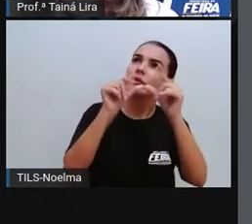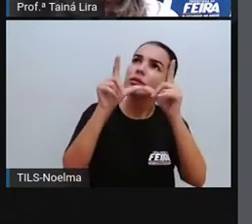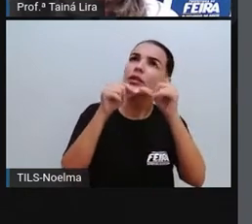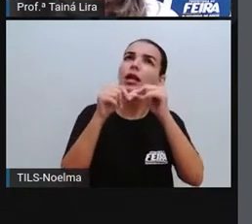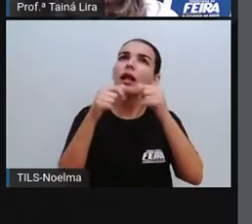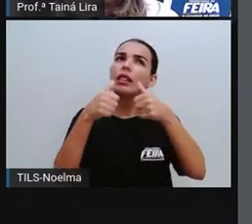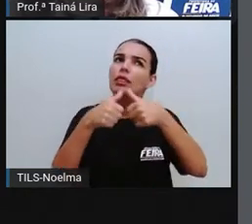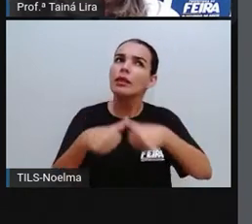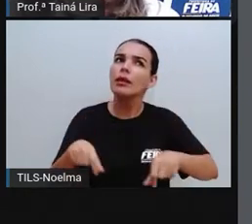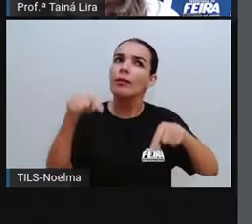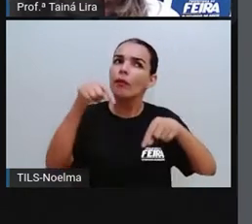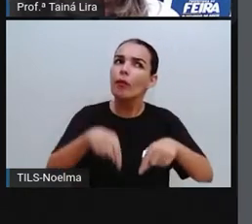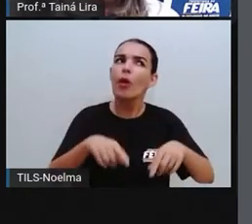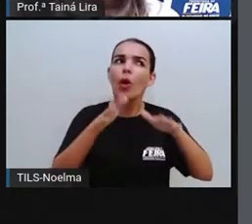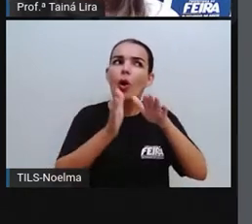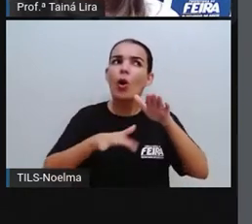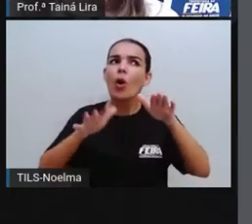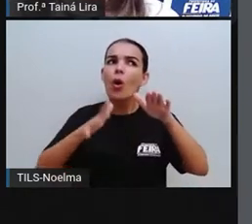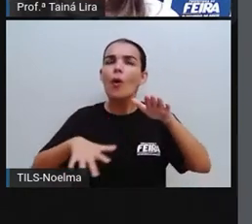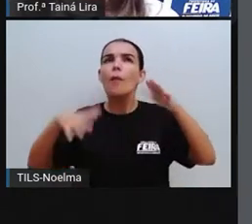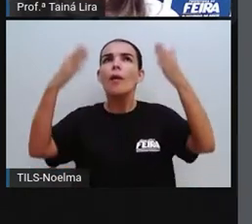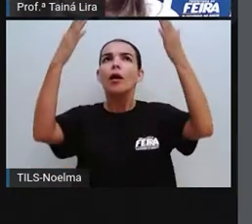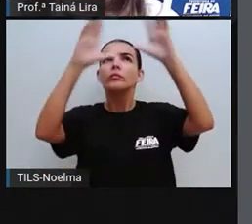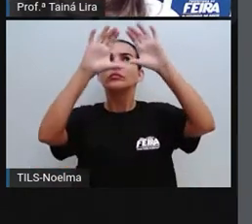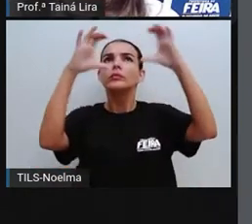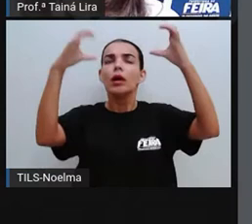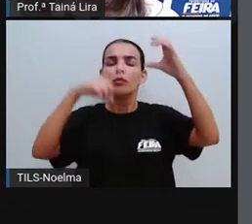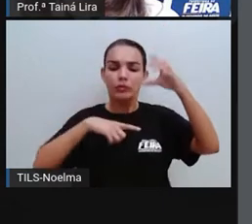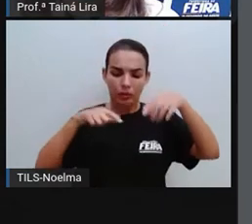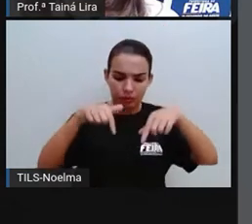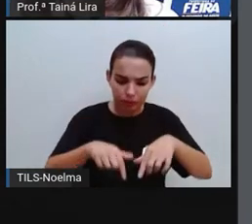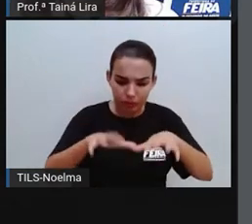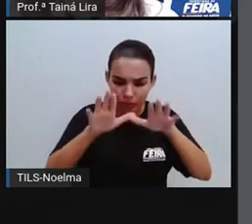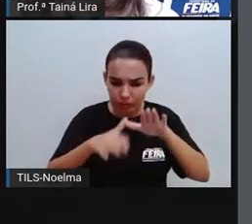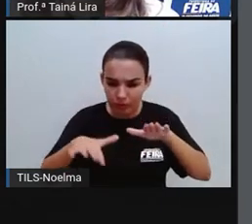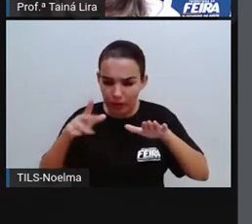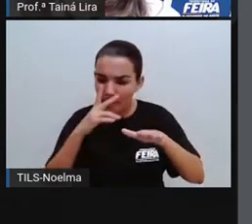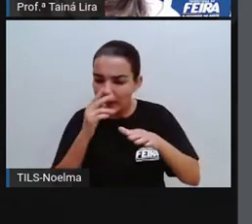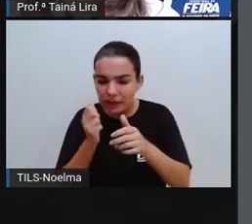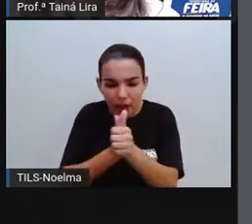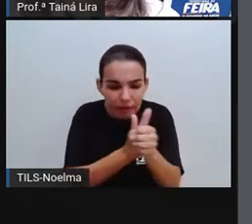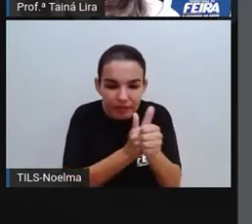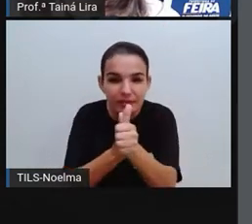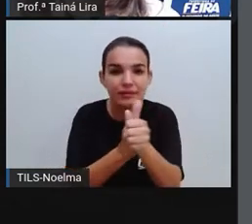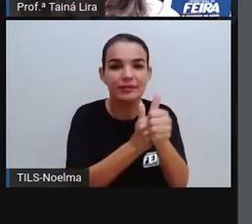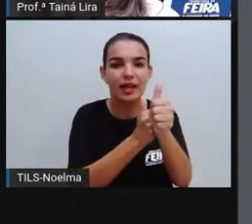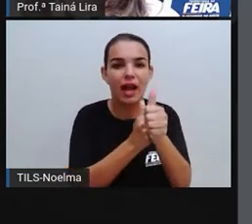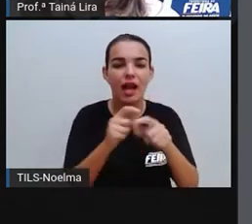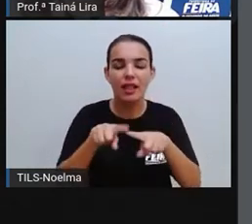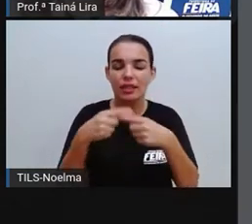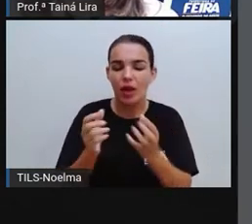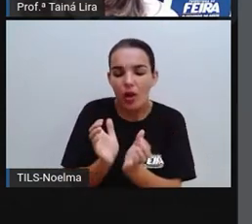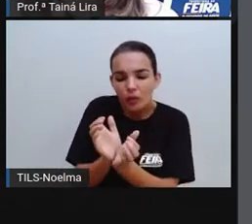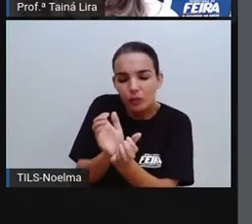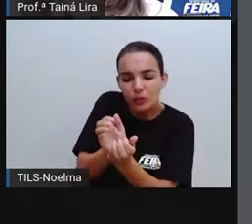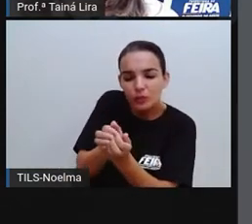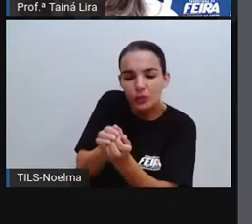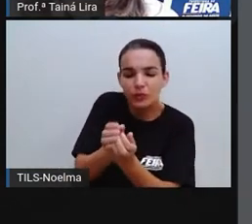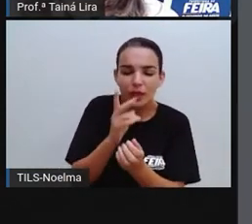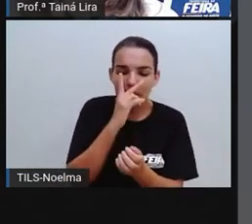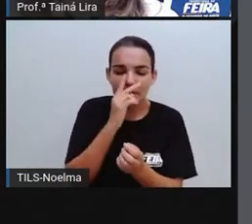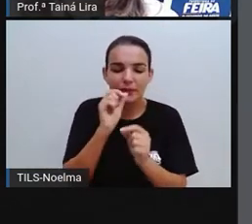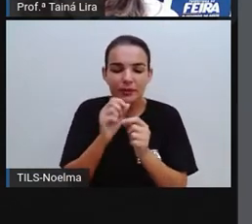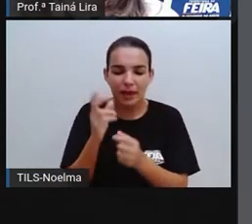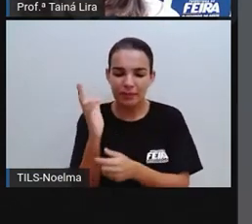podem estar no mar. Porque elas são tão grandes, parecem nos guiar. As conchas são enfeites que a areia